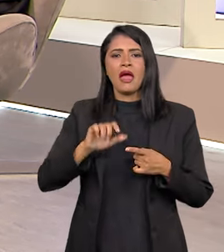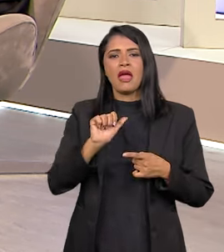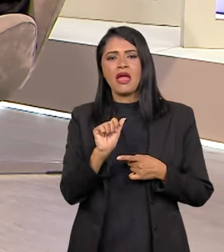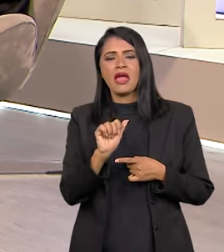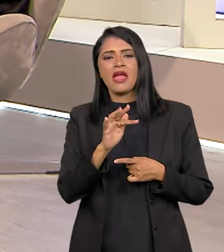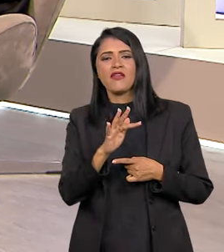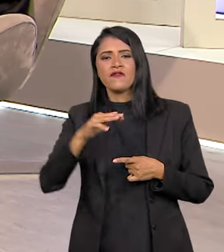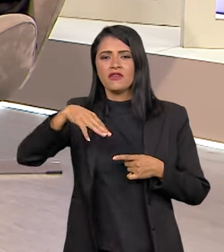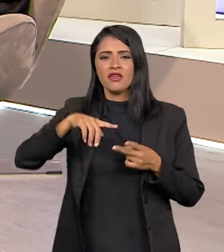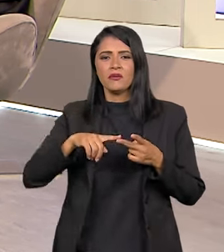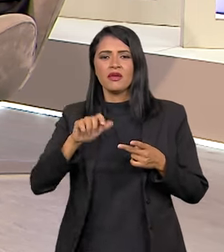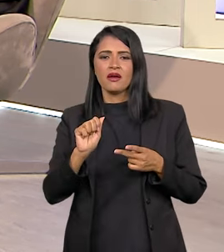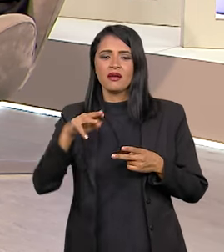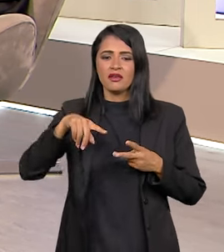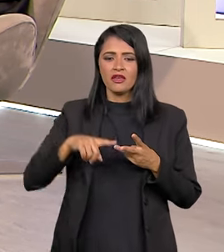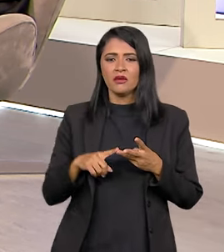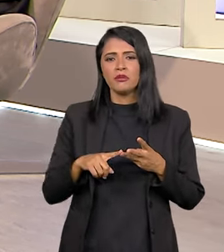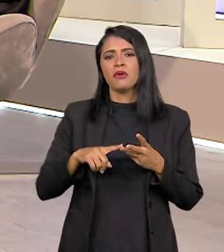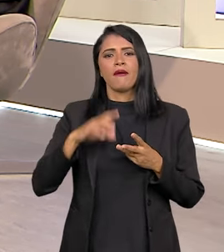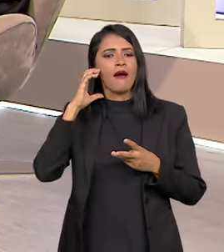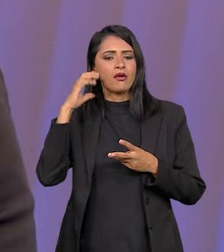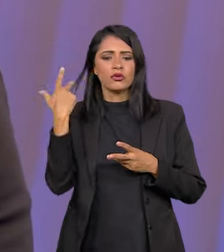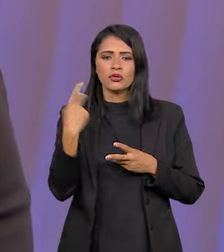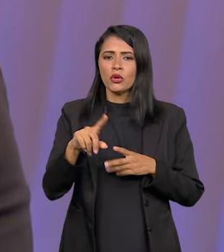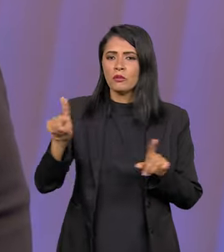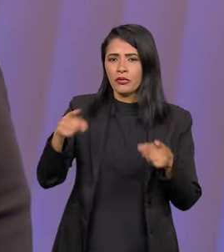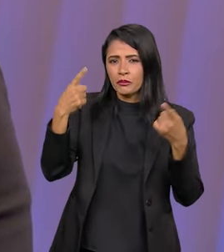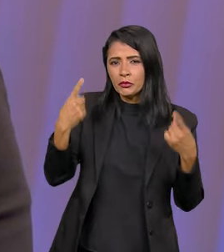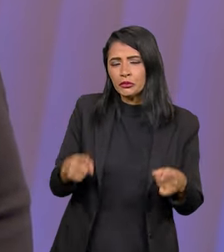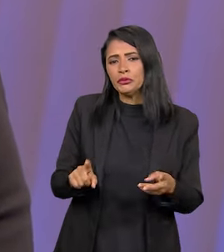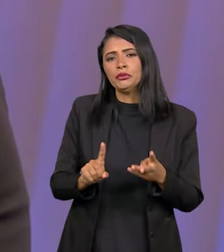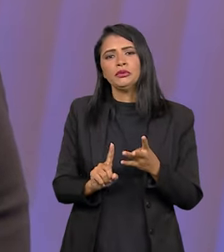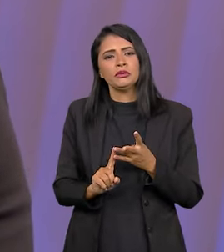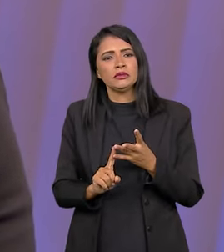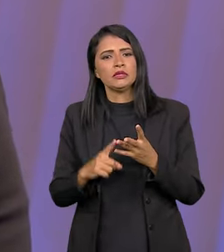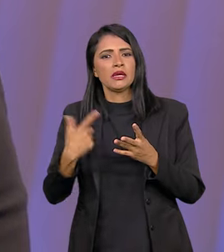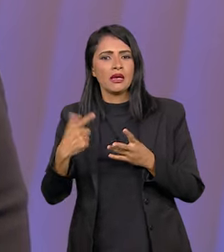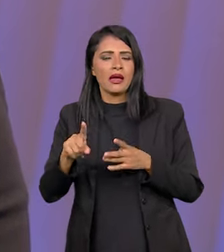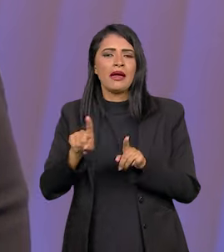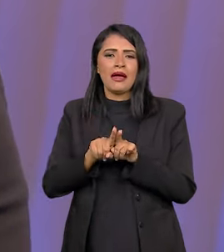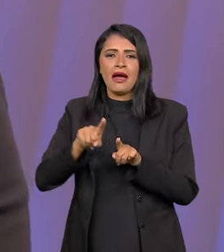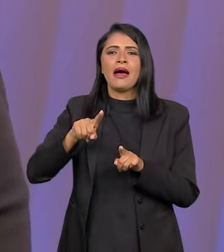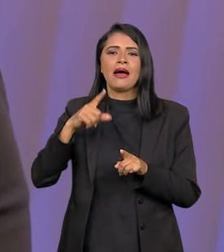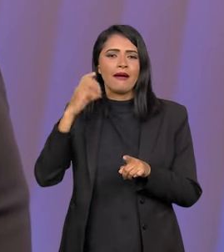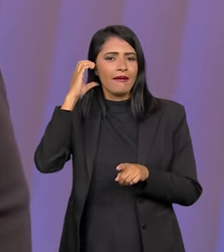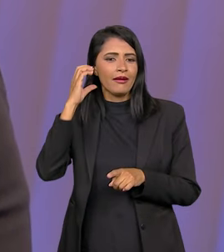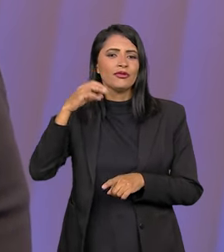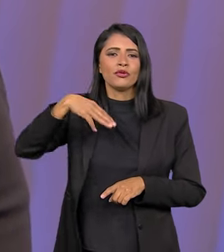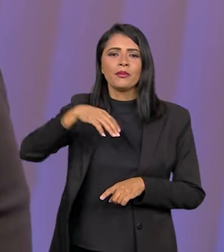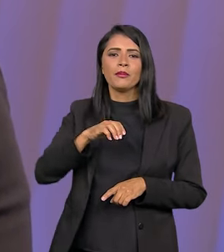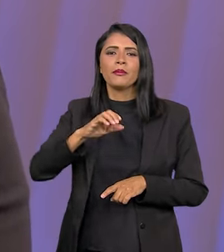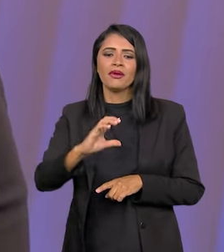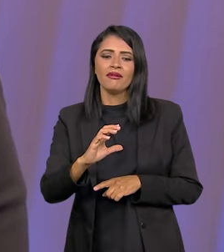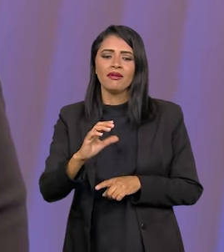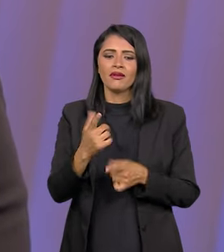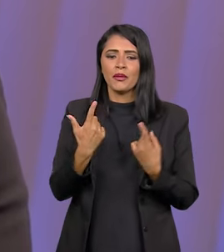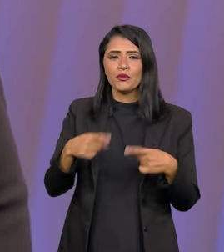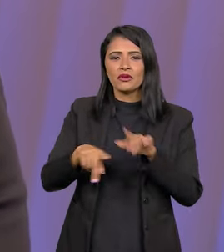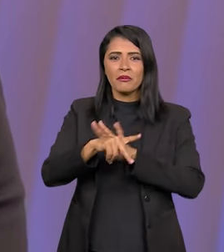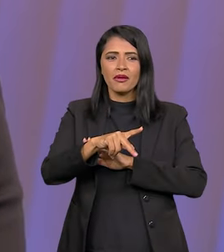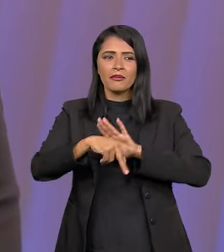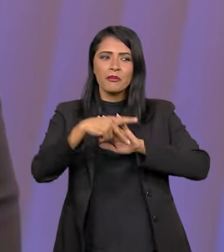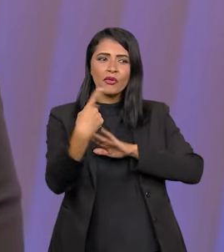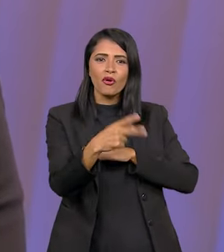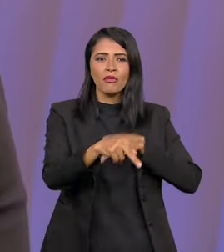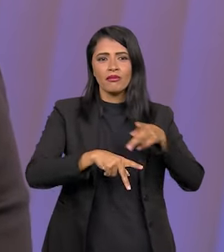FM, AM, rádio voltado só para música, música clássica, como a Rádio MEC, a Rádio Nacional,